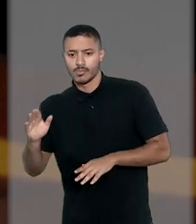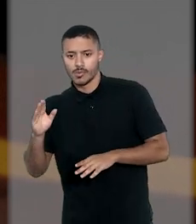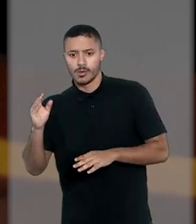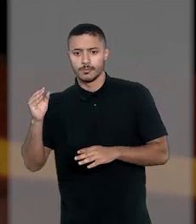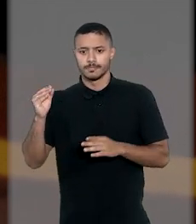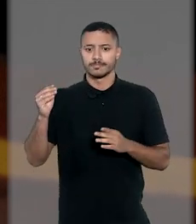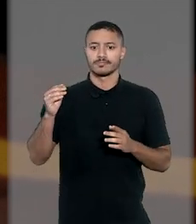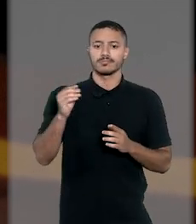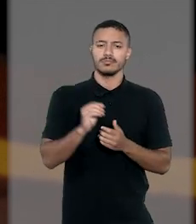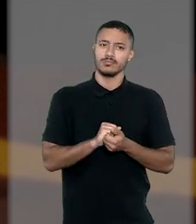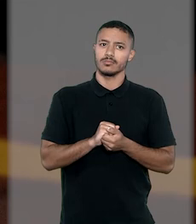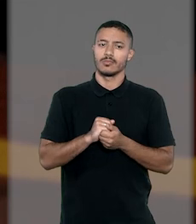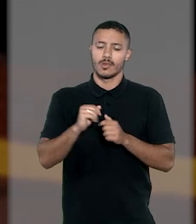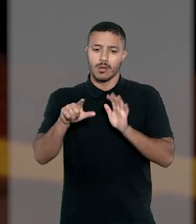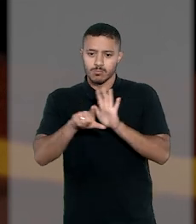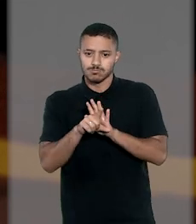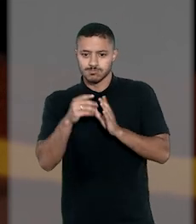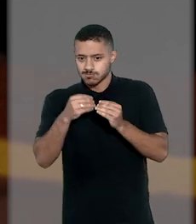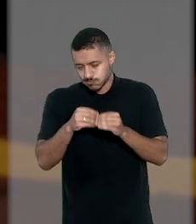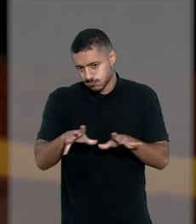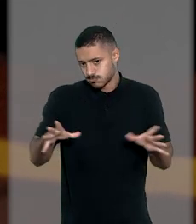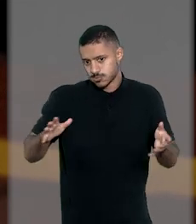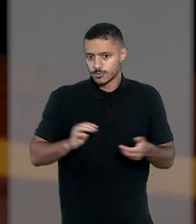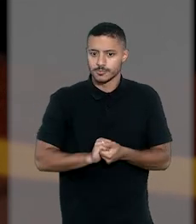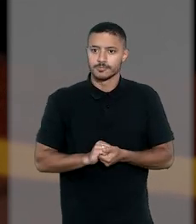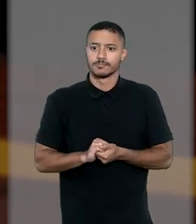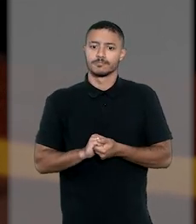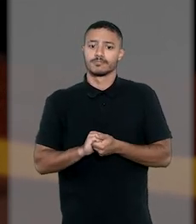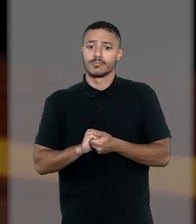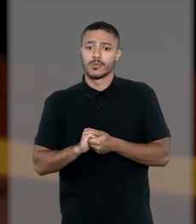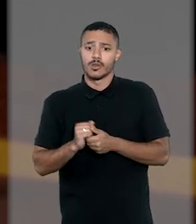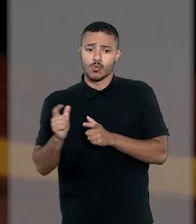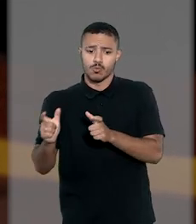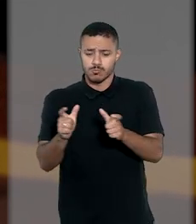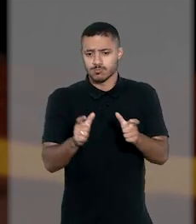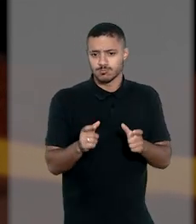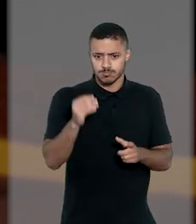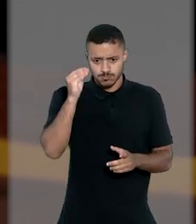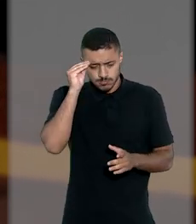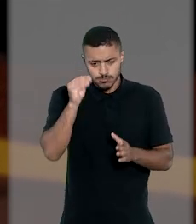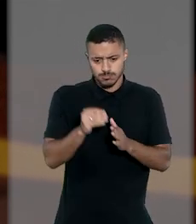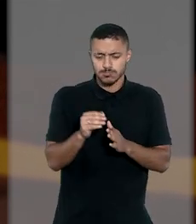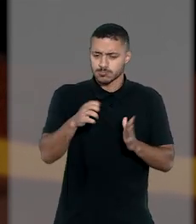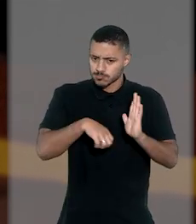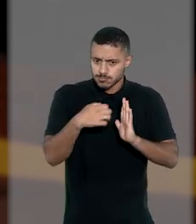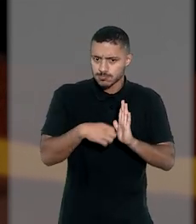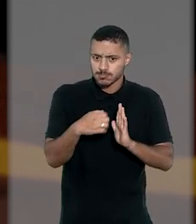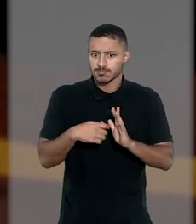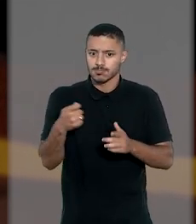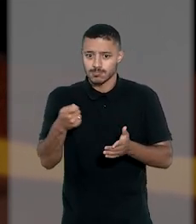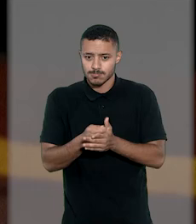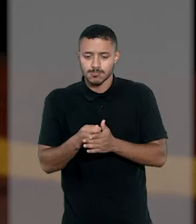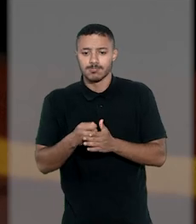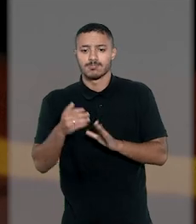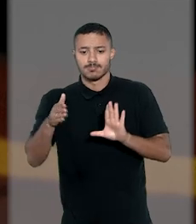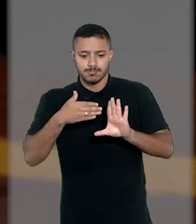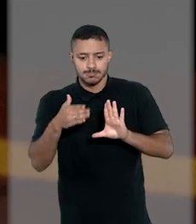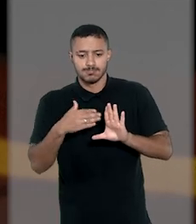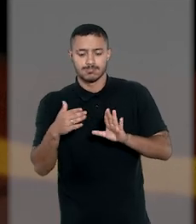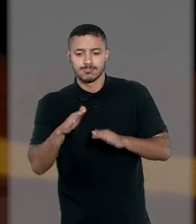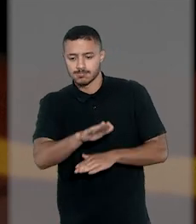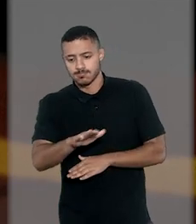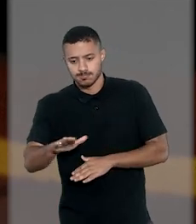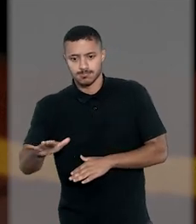também a condenação da operadora por danos morais em razão da negativa da cobertura. As instâncias ordinárias condenaram a empresa a custear o tratamento